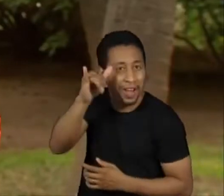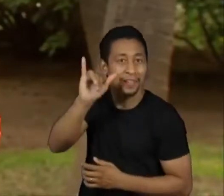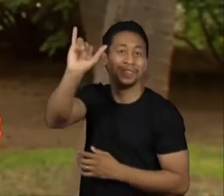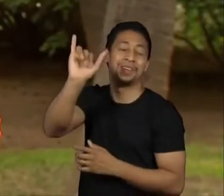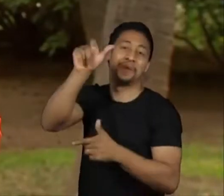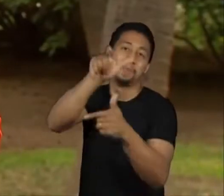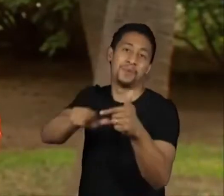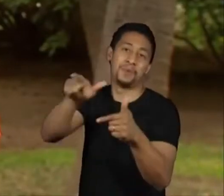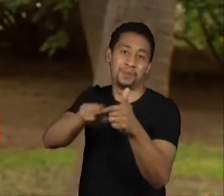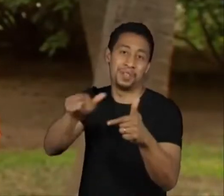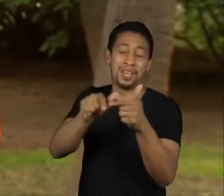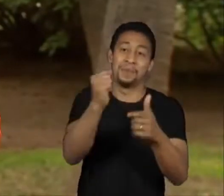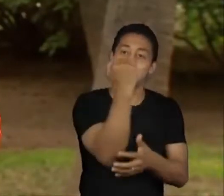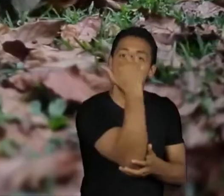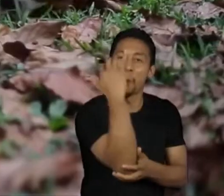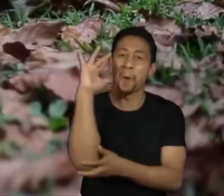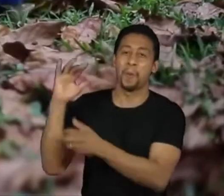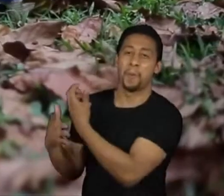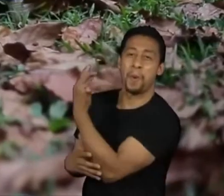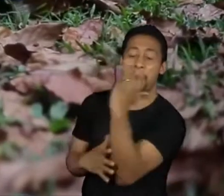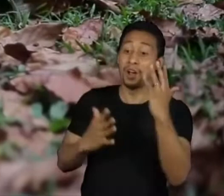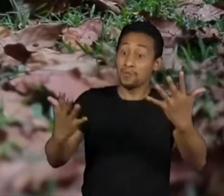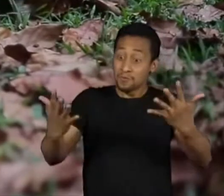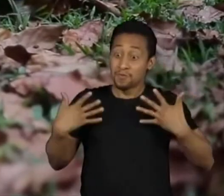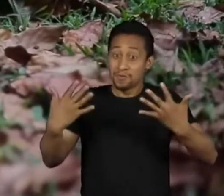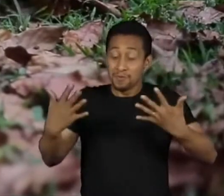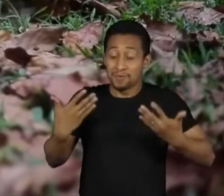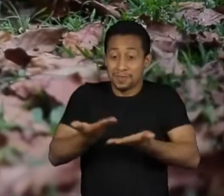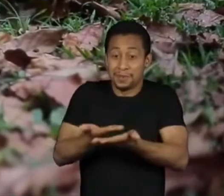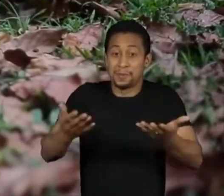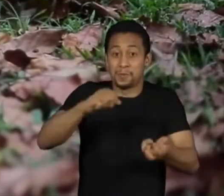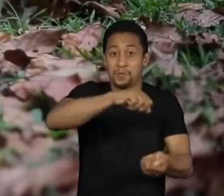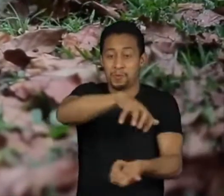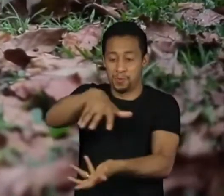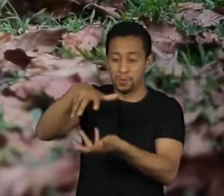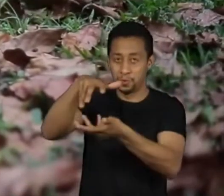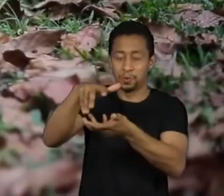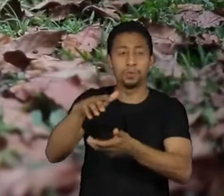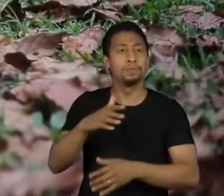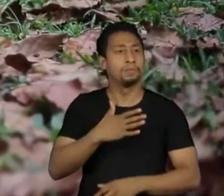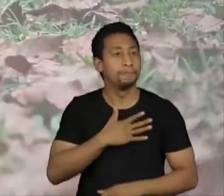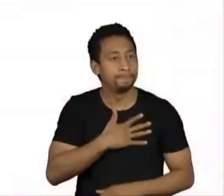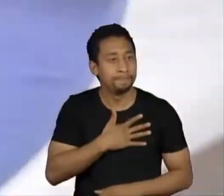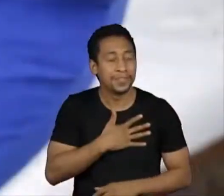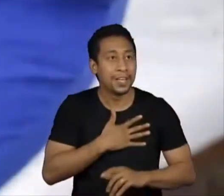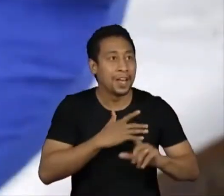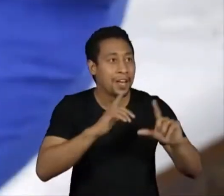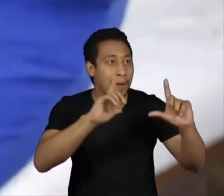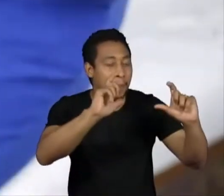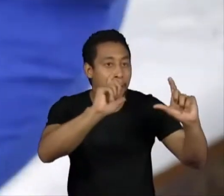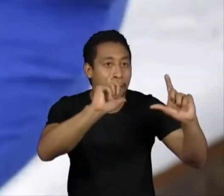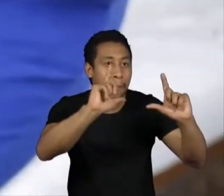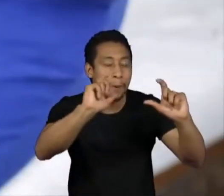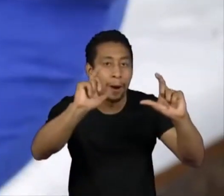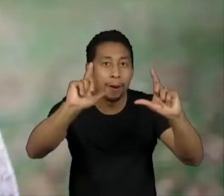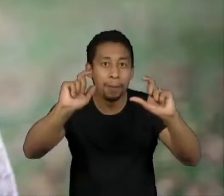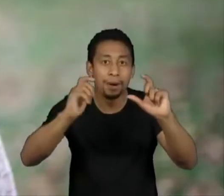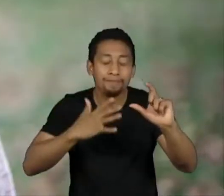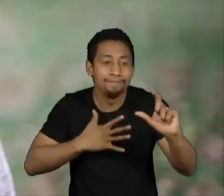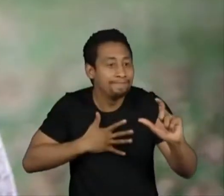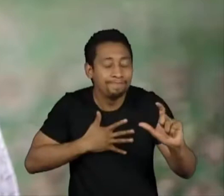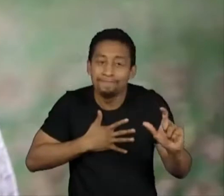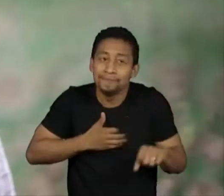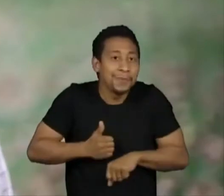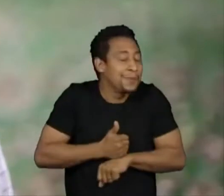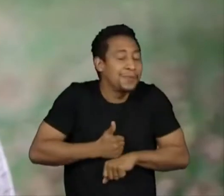tropical do mundo. A fotografia para mim é um instrumento, ela sempre foi a minha guia nesse mundo. Eu sempre